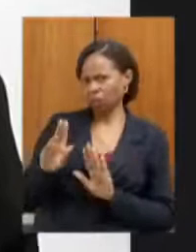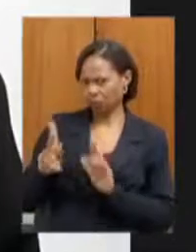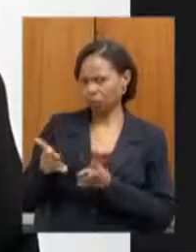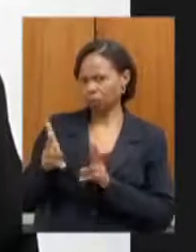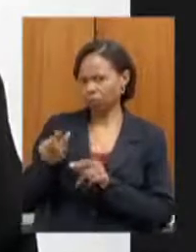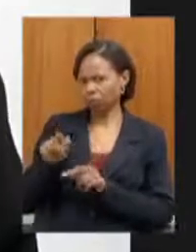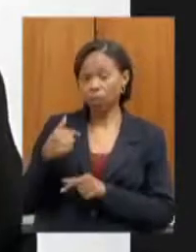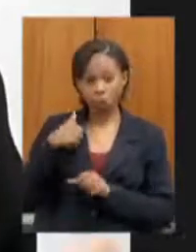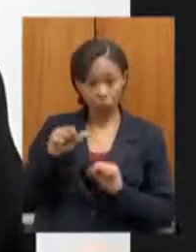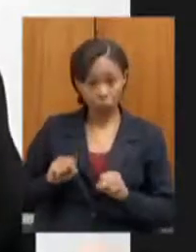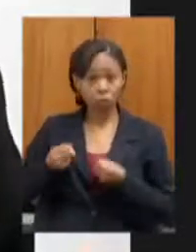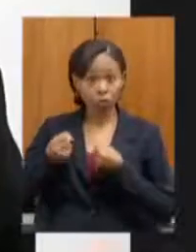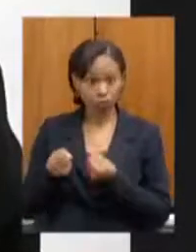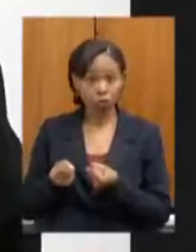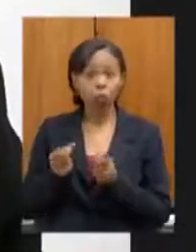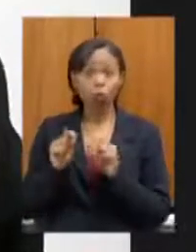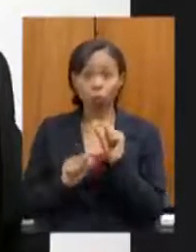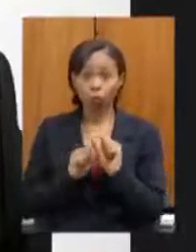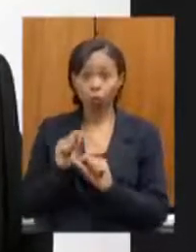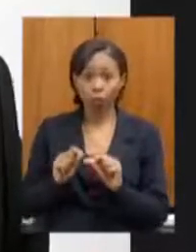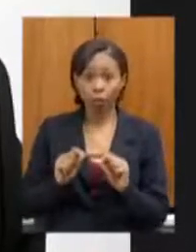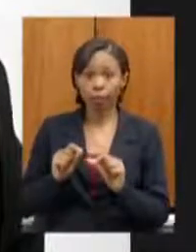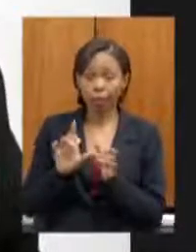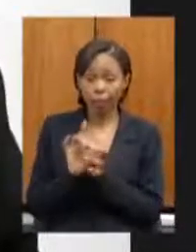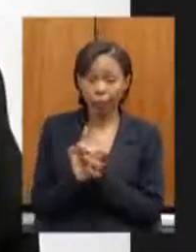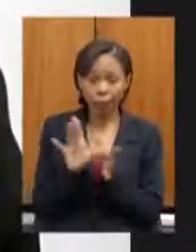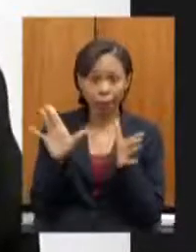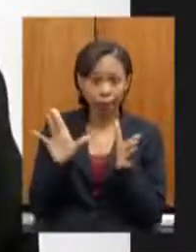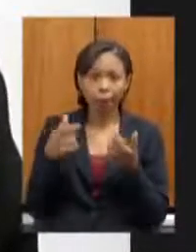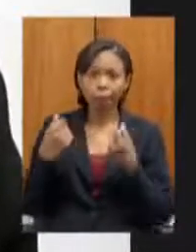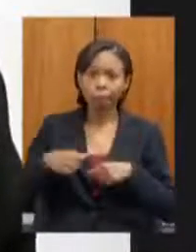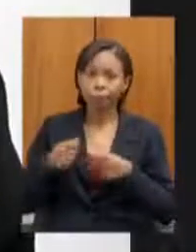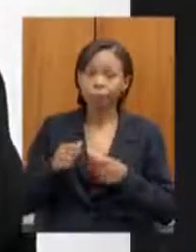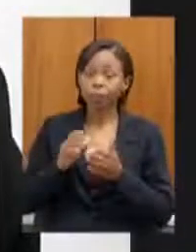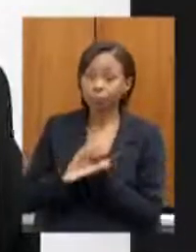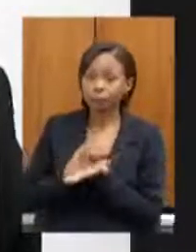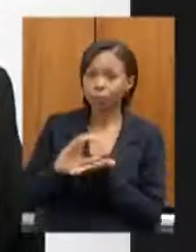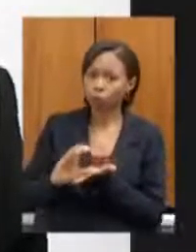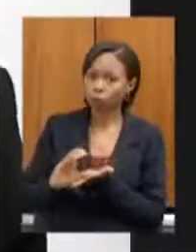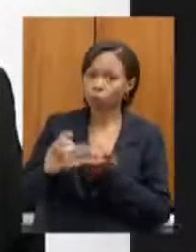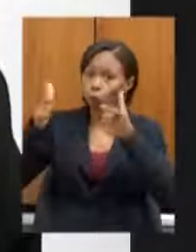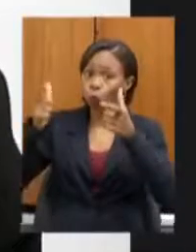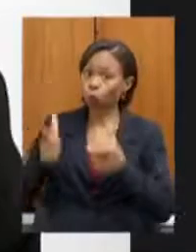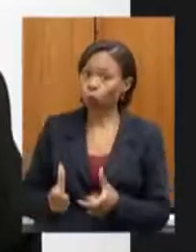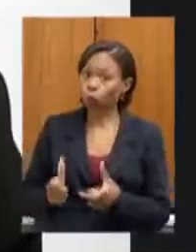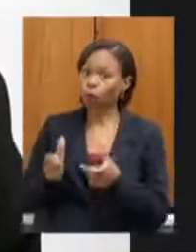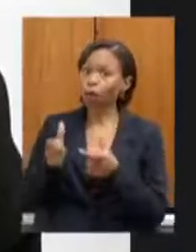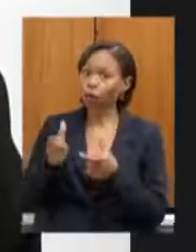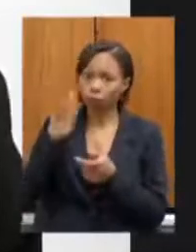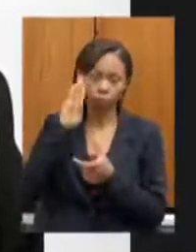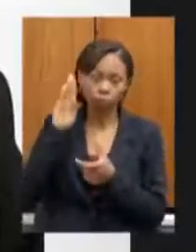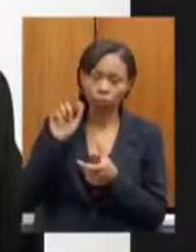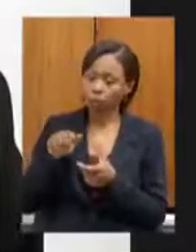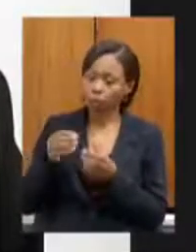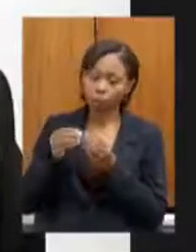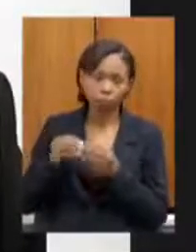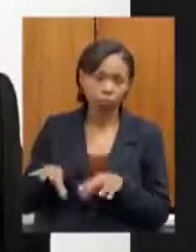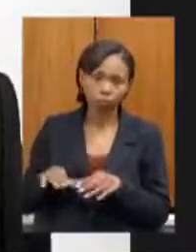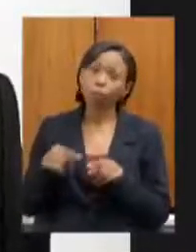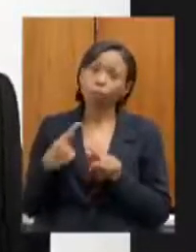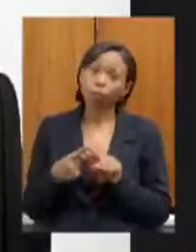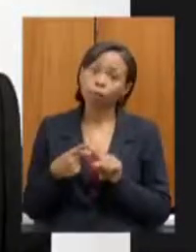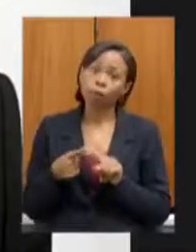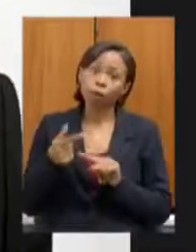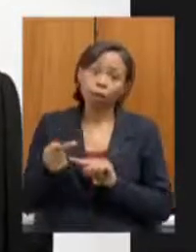que a concessão tem que ser investido na região de impacto até mesmo porque teremos novas concessões no estado e a